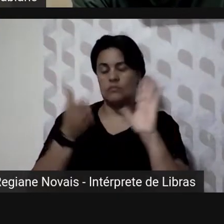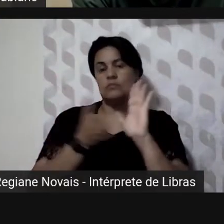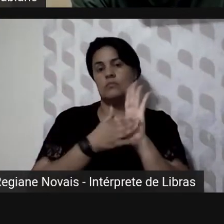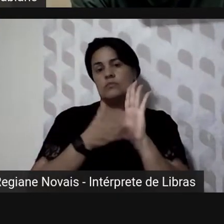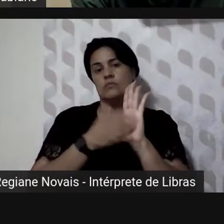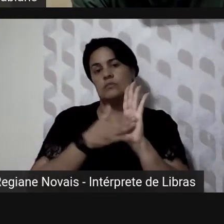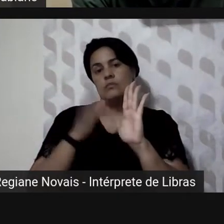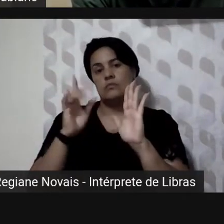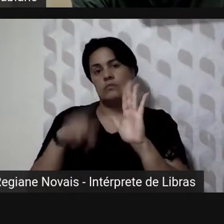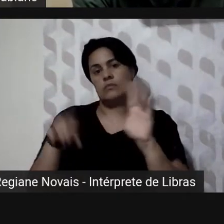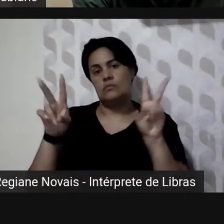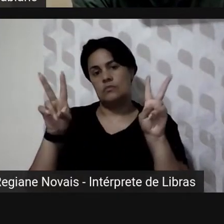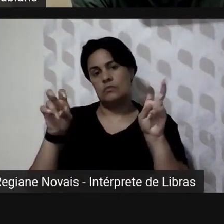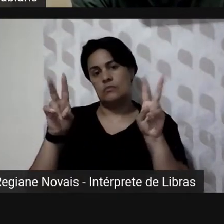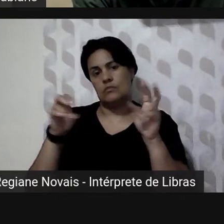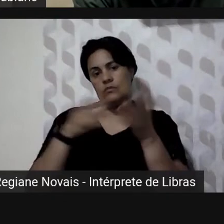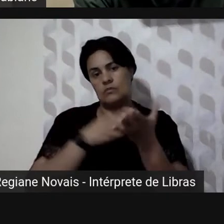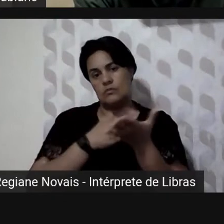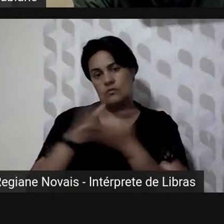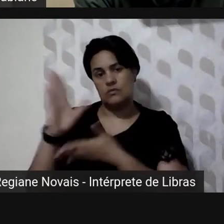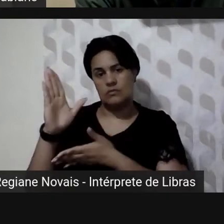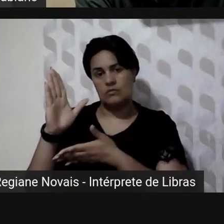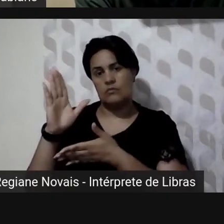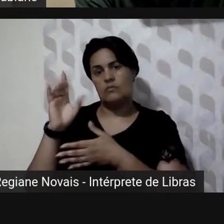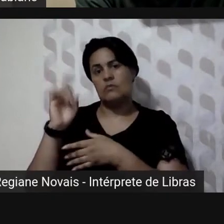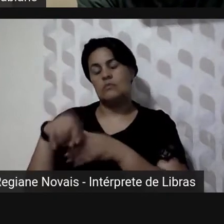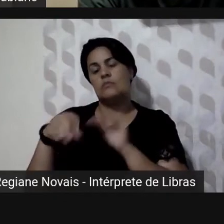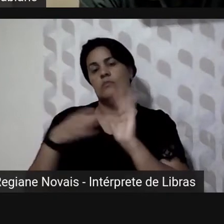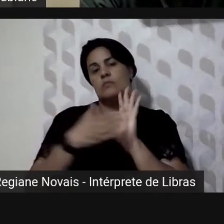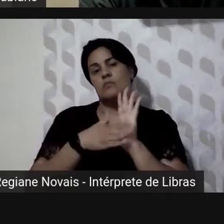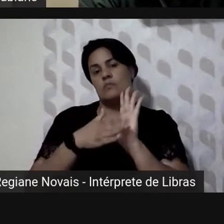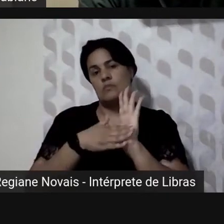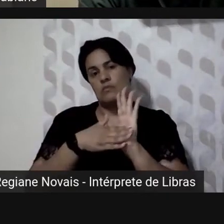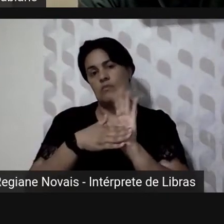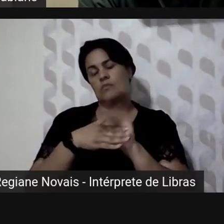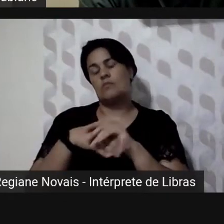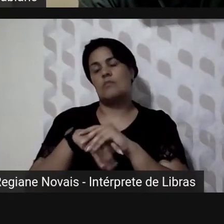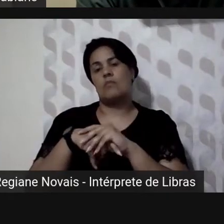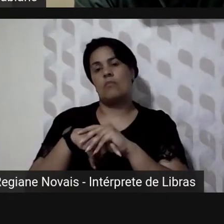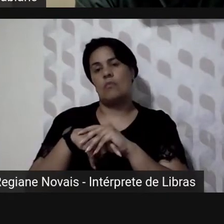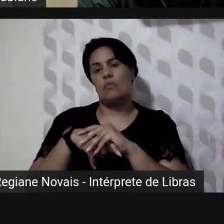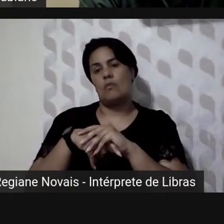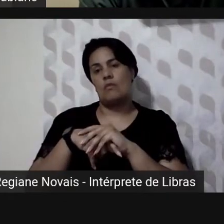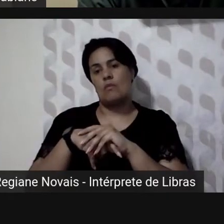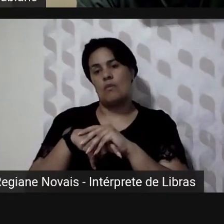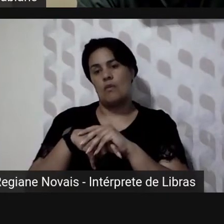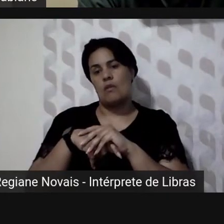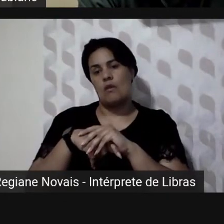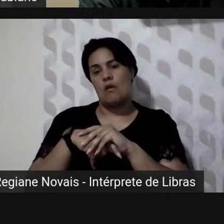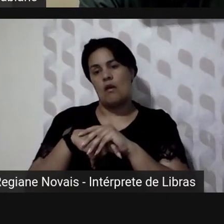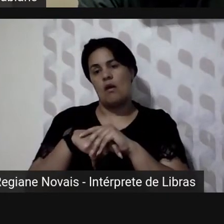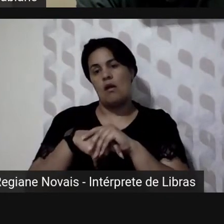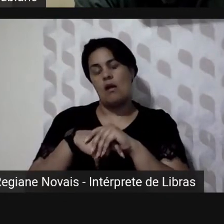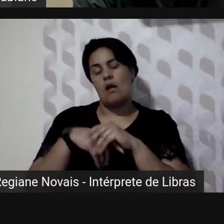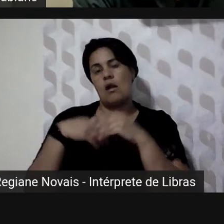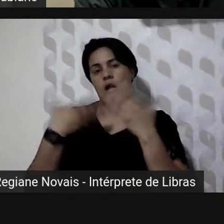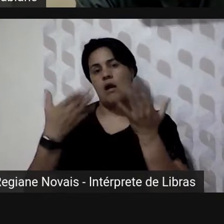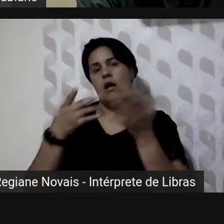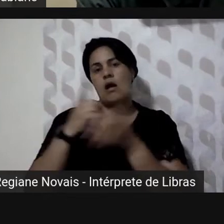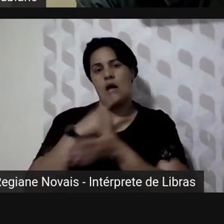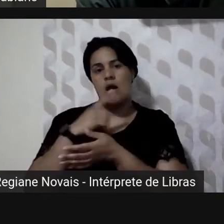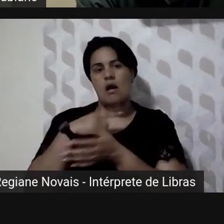questão da viabilidade a proposta ela tem no seu mérito pelo menos no seu